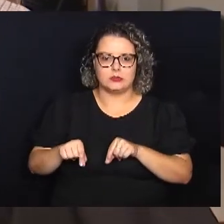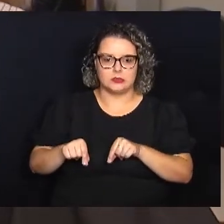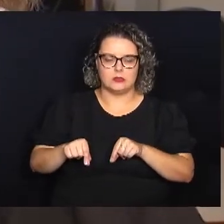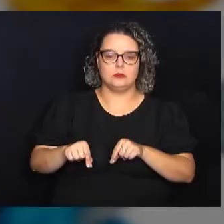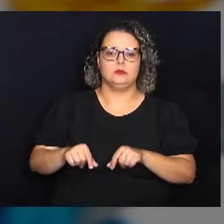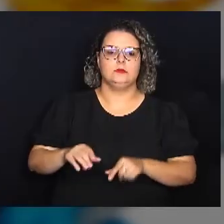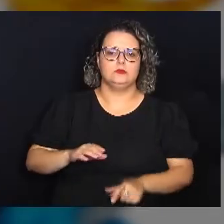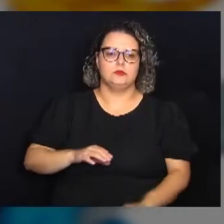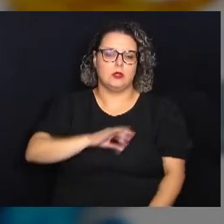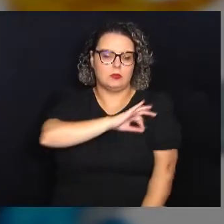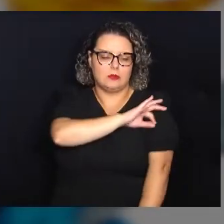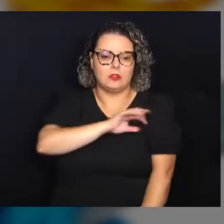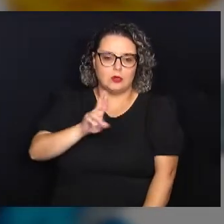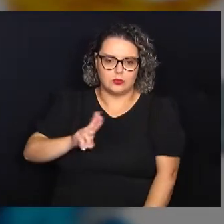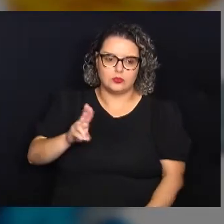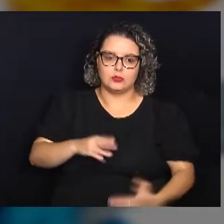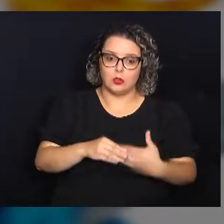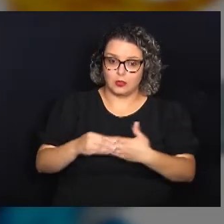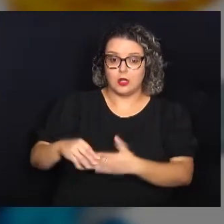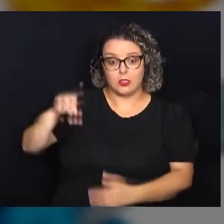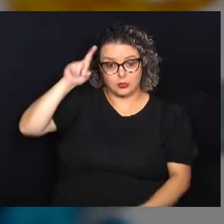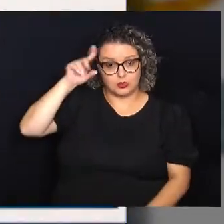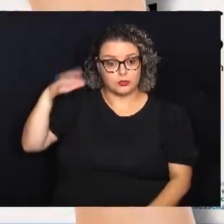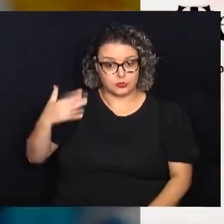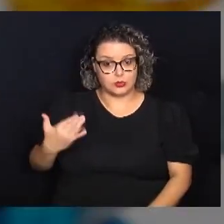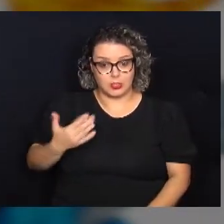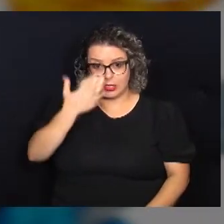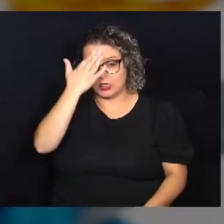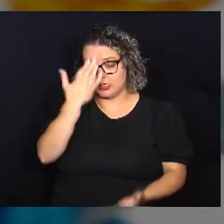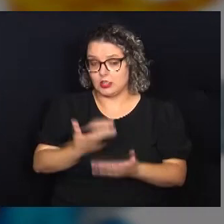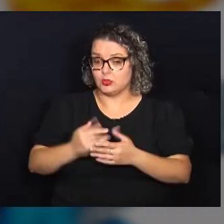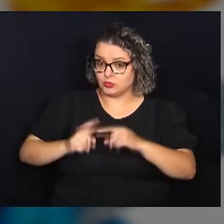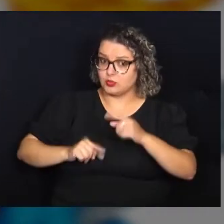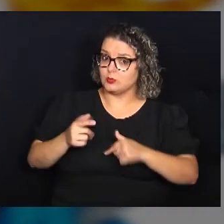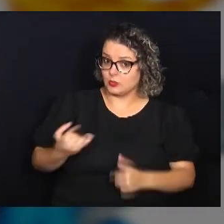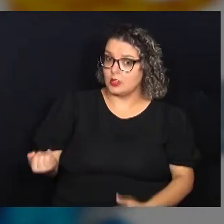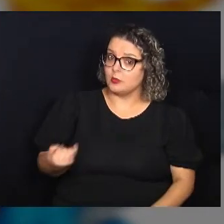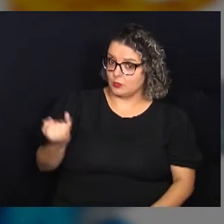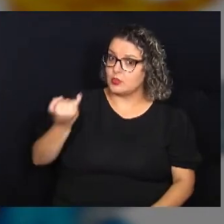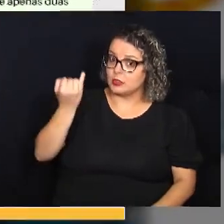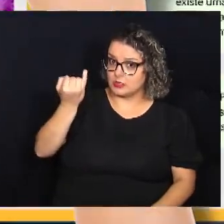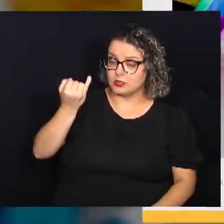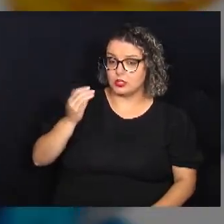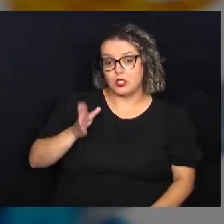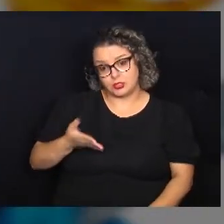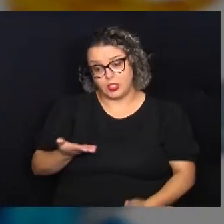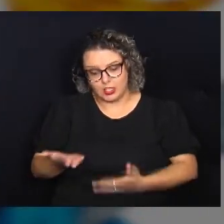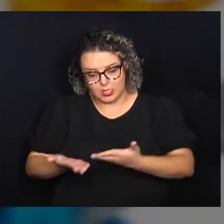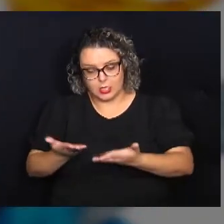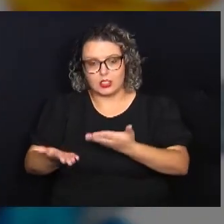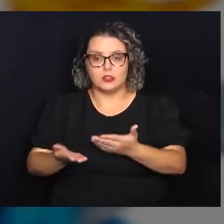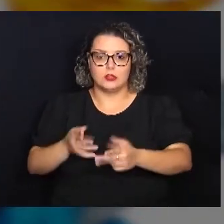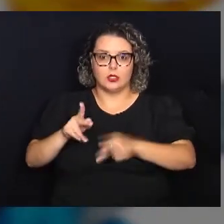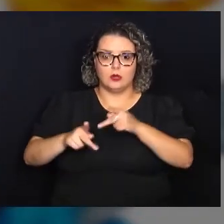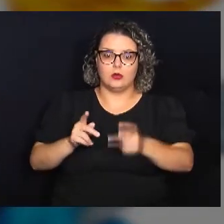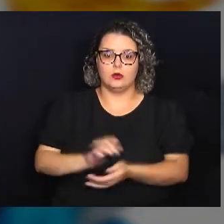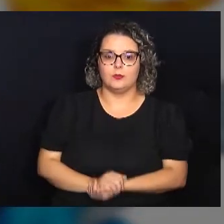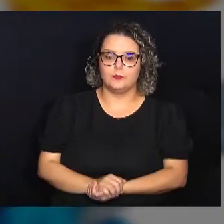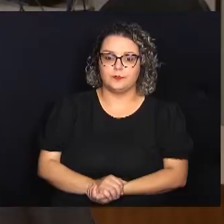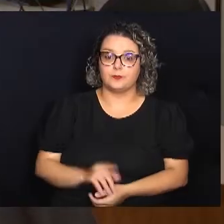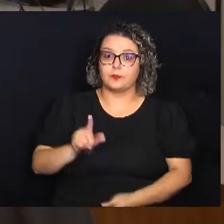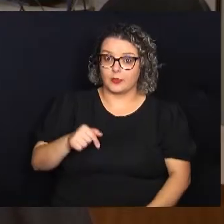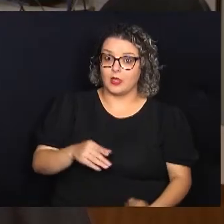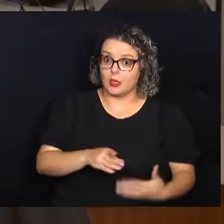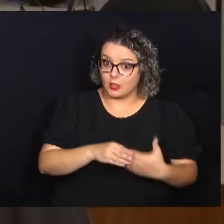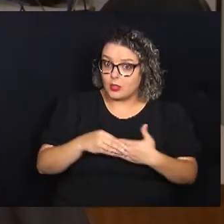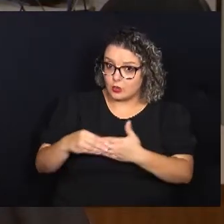prefeitura usa o guia no dia a dia. Juliana acredita que o material é uma ferramenta muito importante, já que ela lida muito com o público.